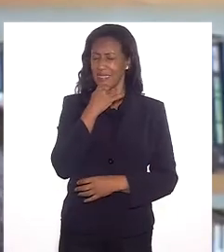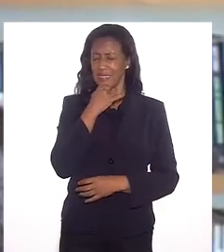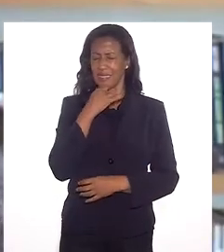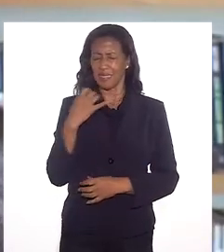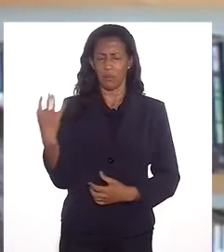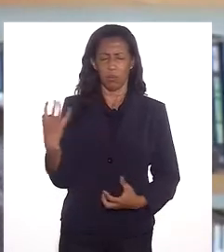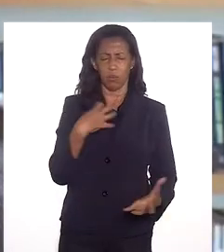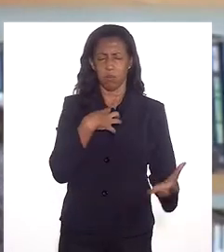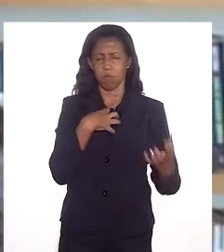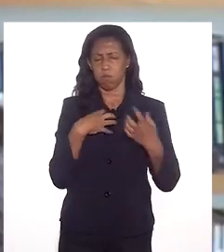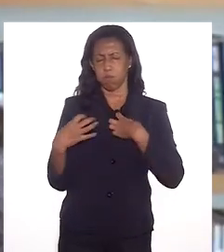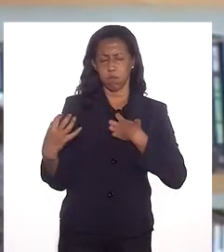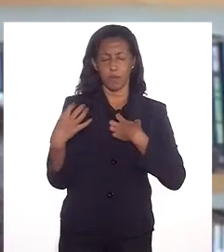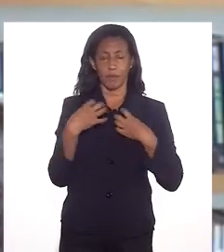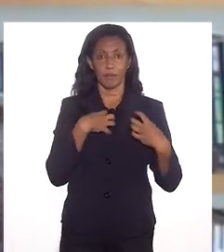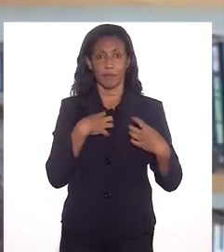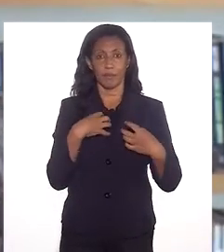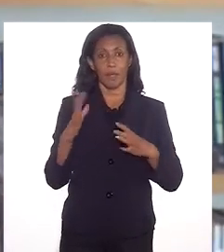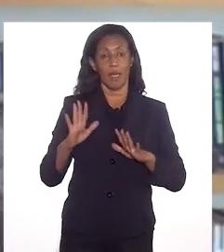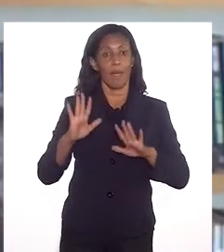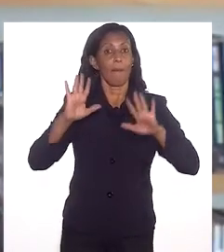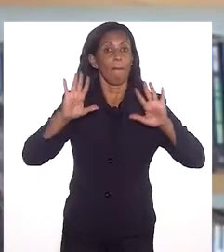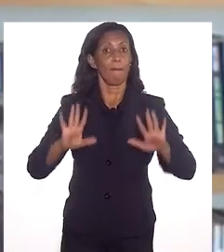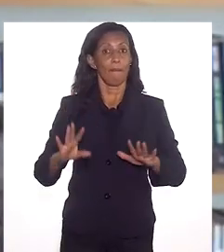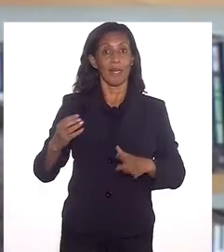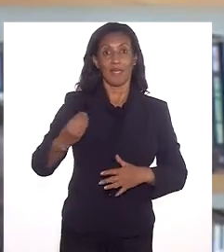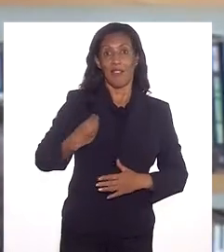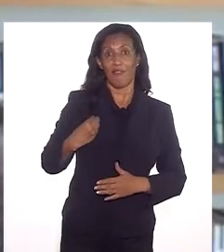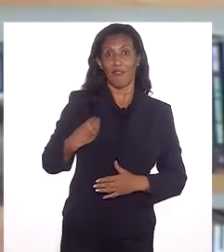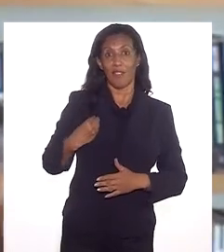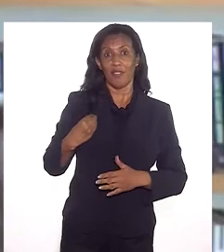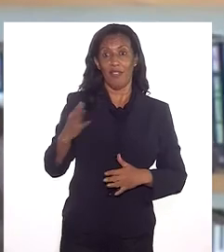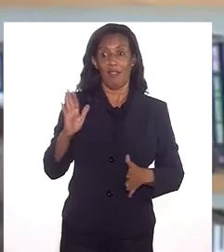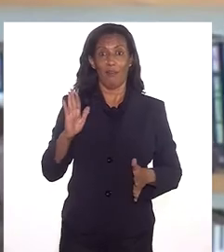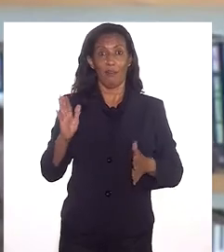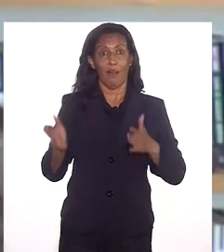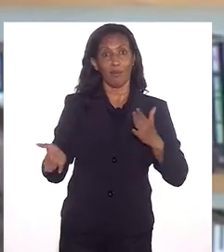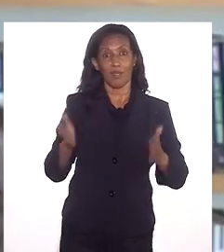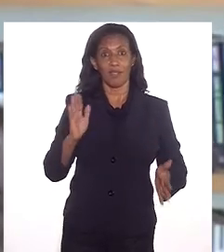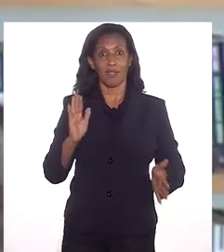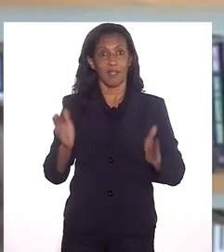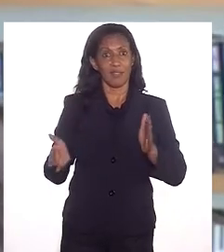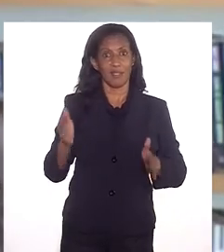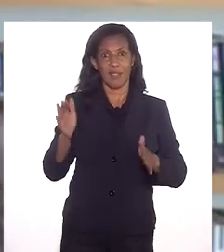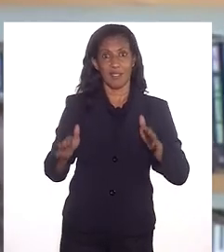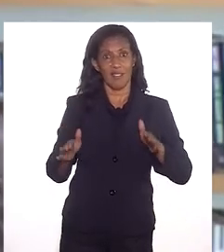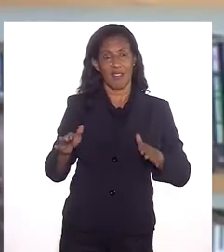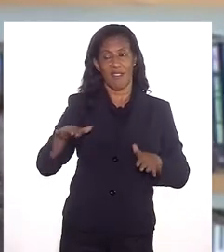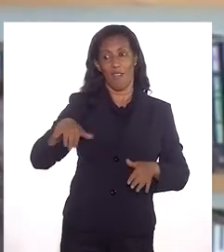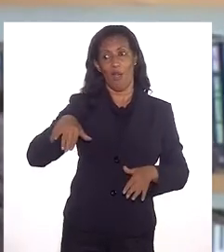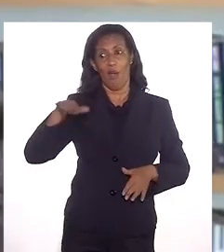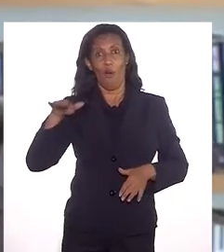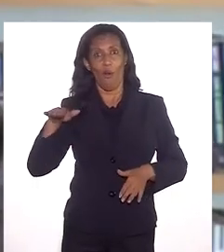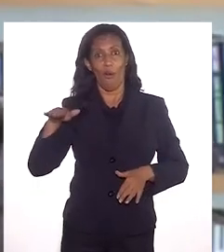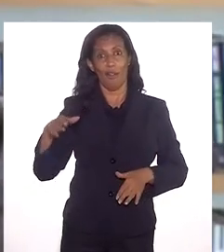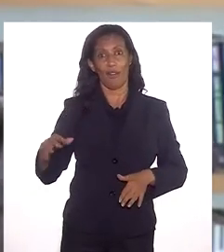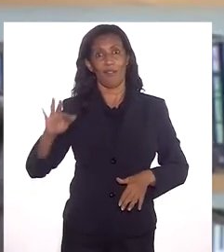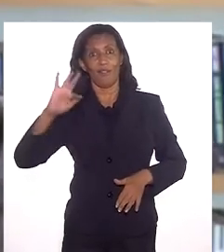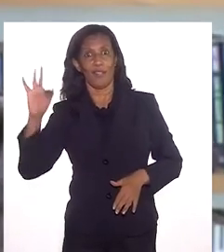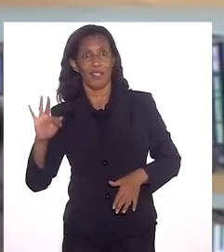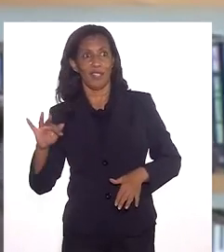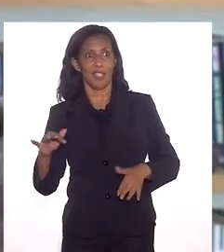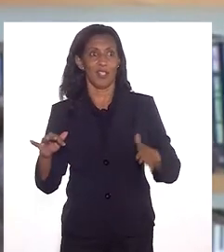tristeza que a gente experimenta. Mas a vida é uma alternância de momentos felizes e momentos